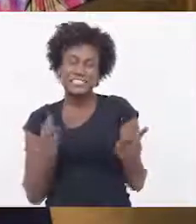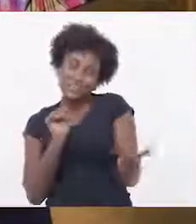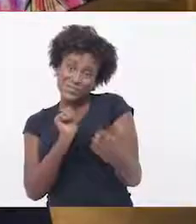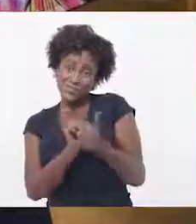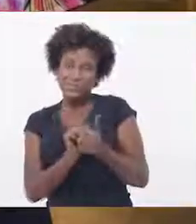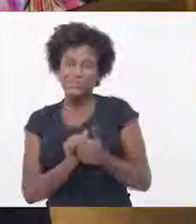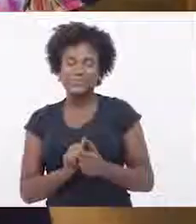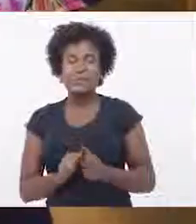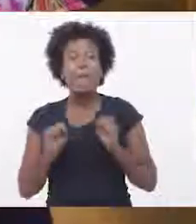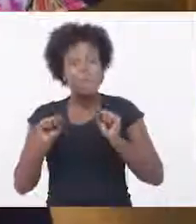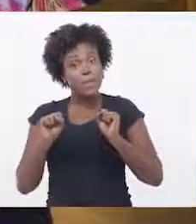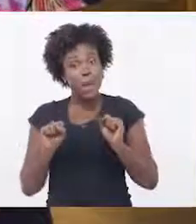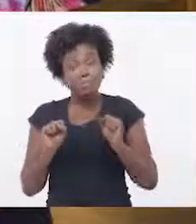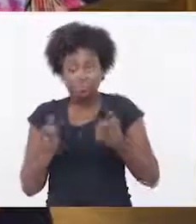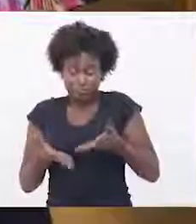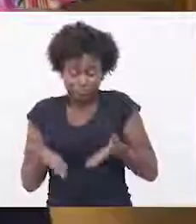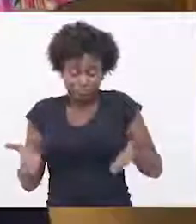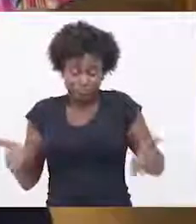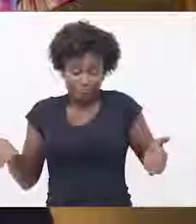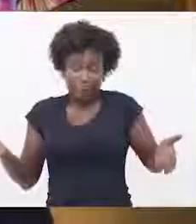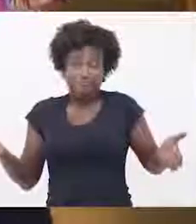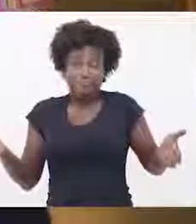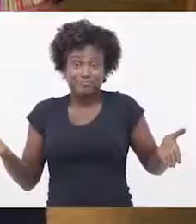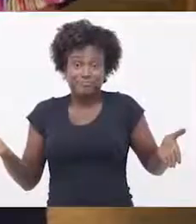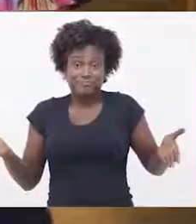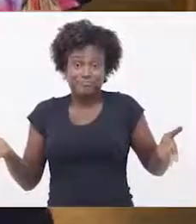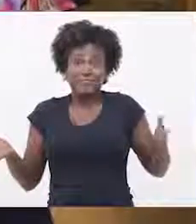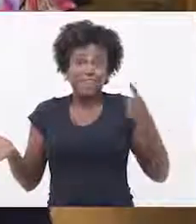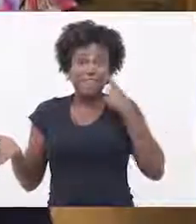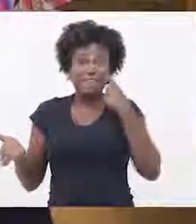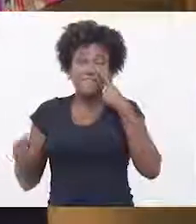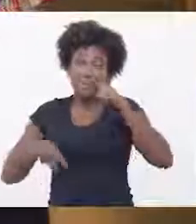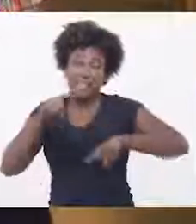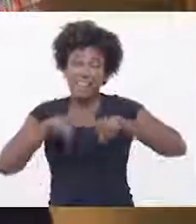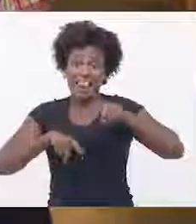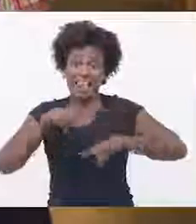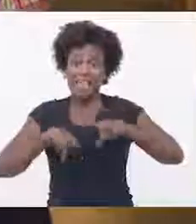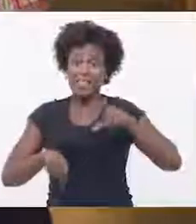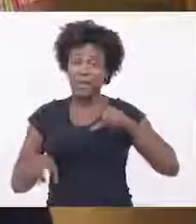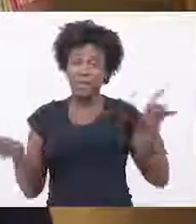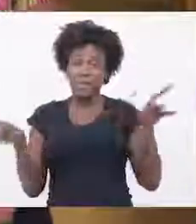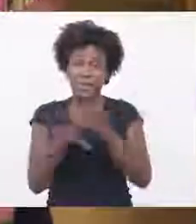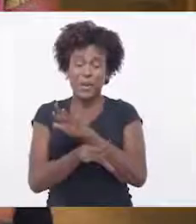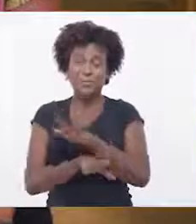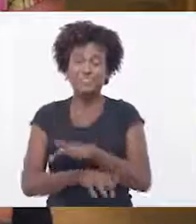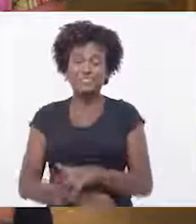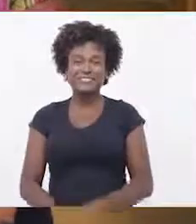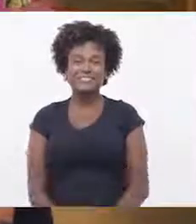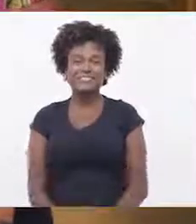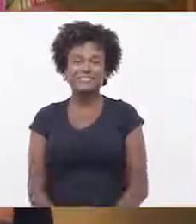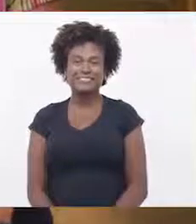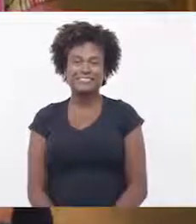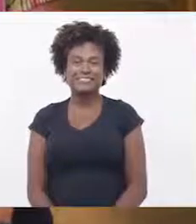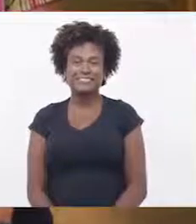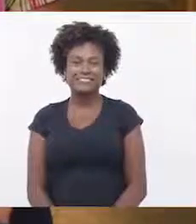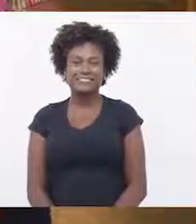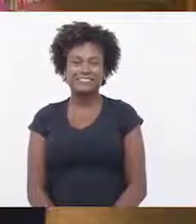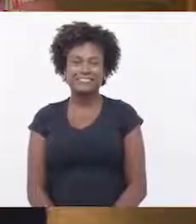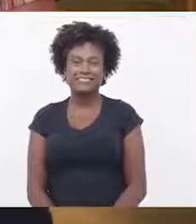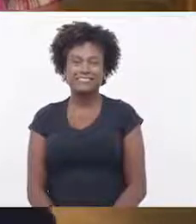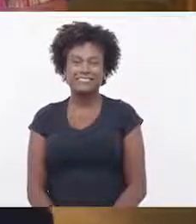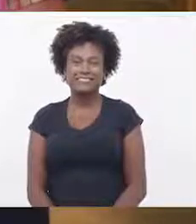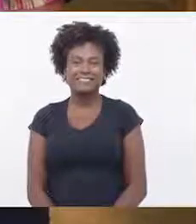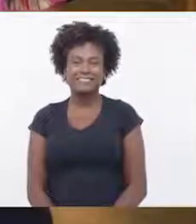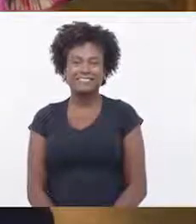Seja qual for o processo, tenha cuidado com as pessoas. E boa sorte! Tamo junto! Você pode acessar o link aqui embaixo